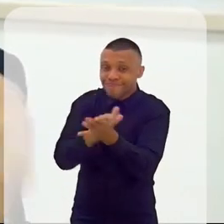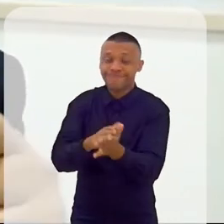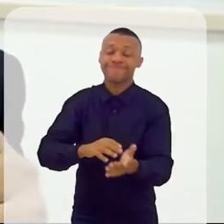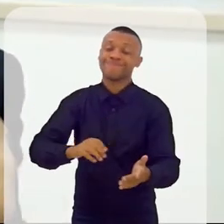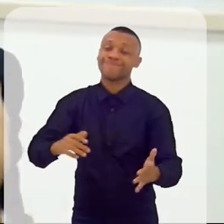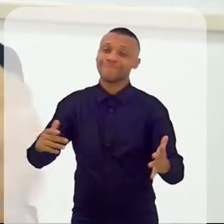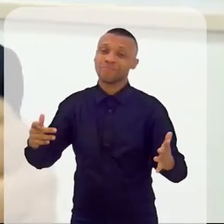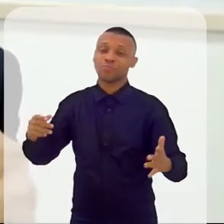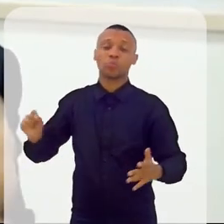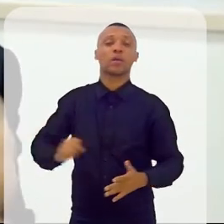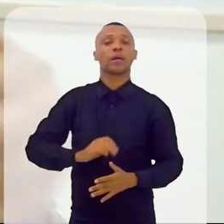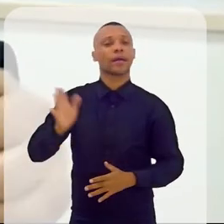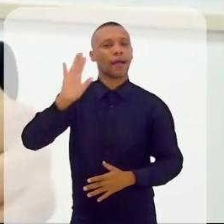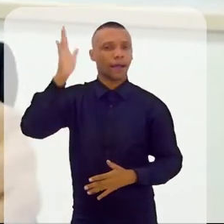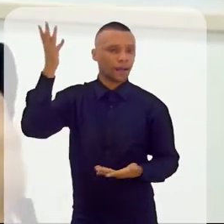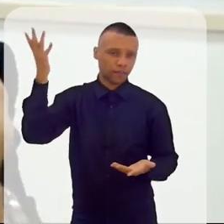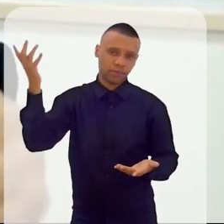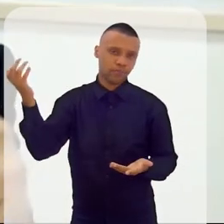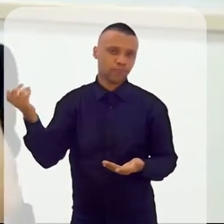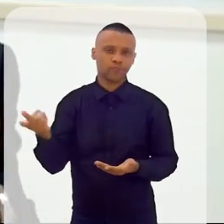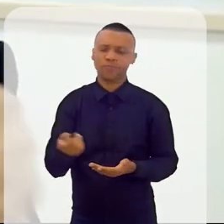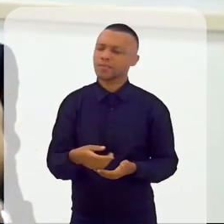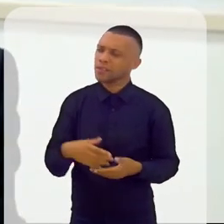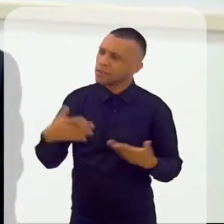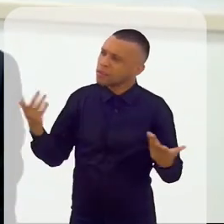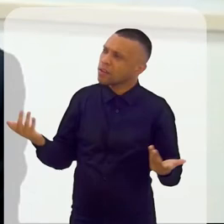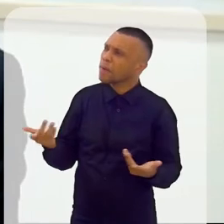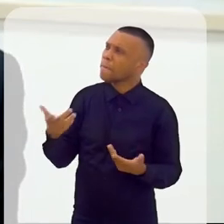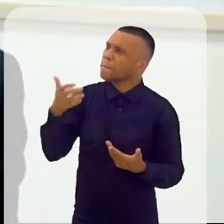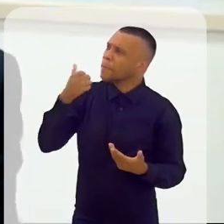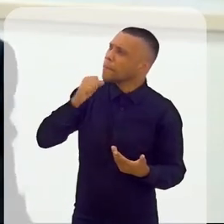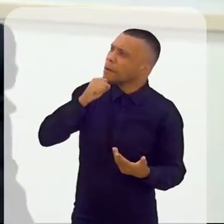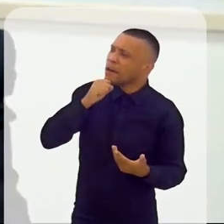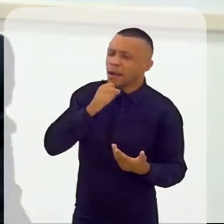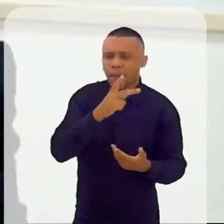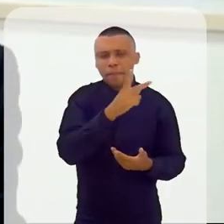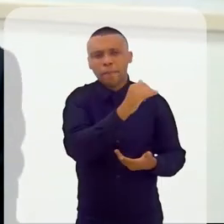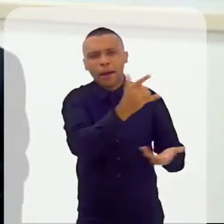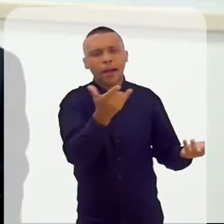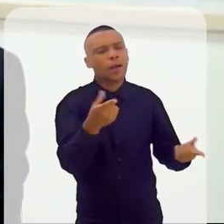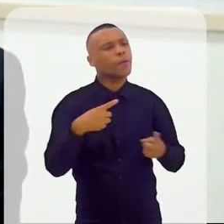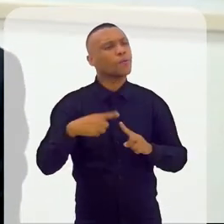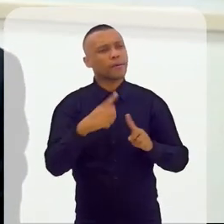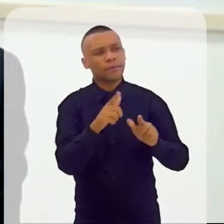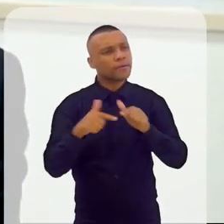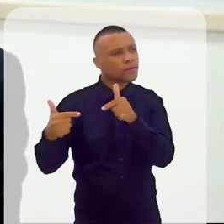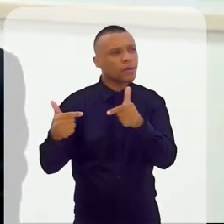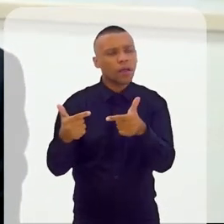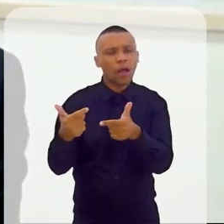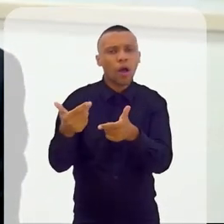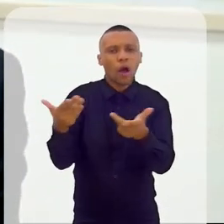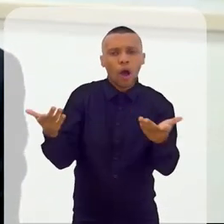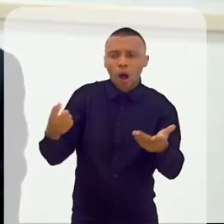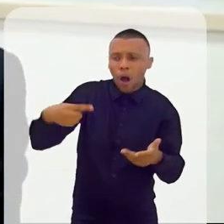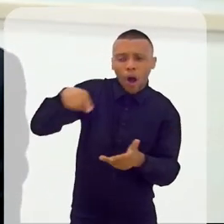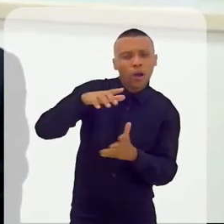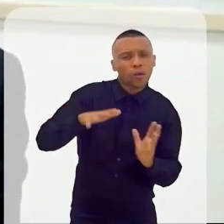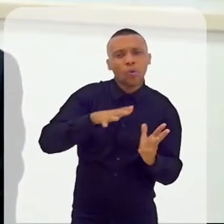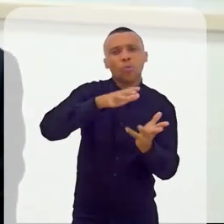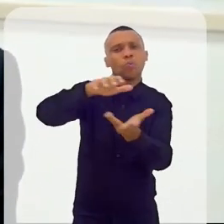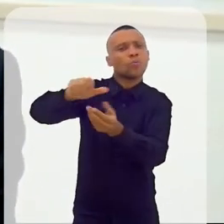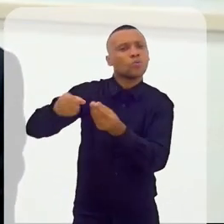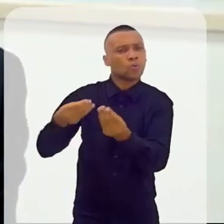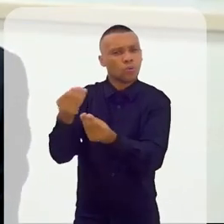Meu pai, meu avô, minha tia, minha mãe, por que a senhora não fez isso? Olha como é que está o mundo de hoje que eu estou recebendo de vocês.